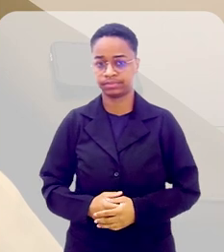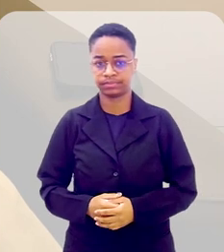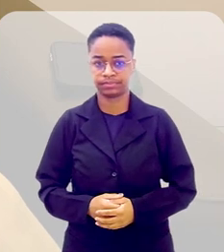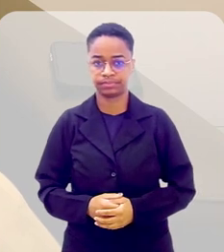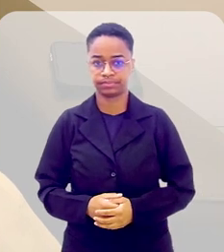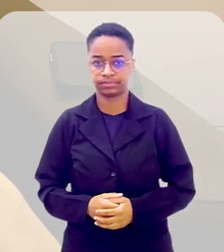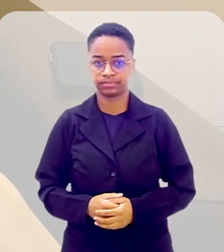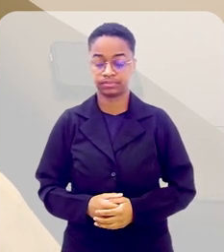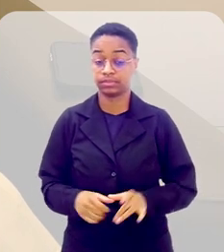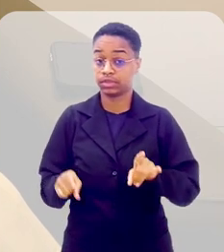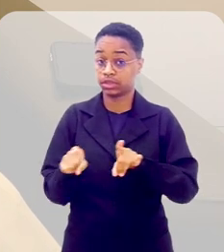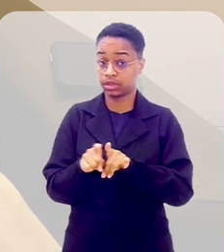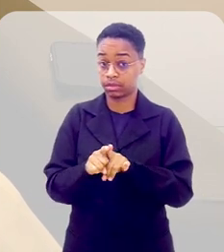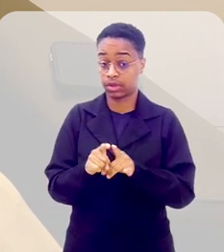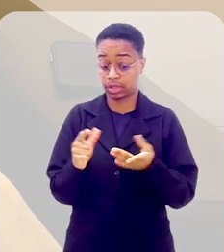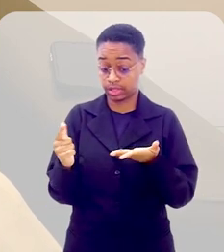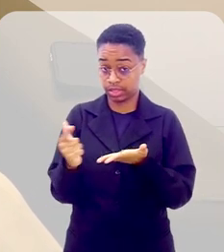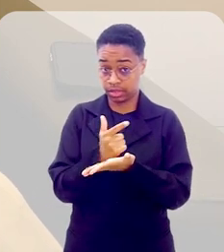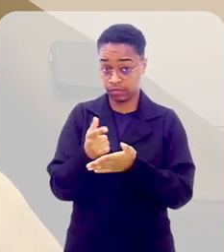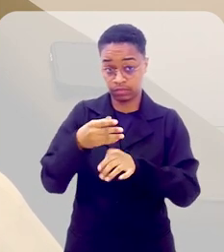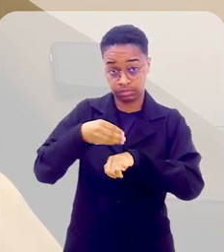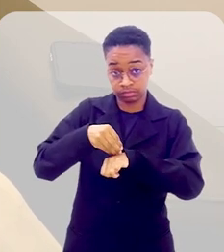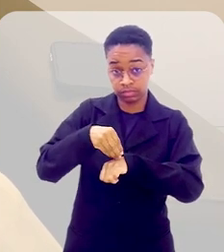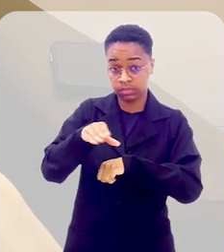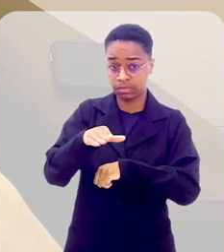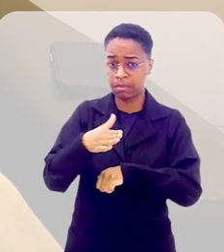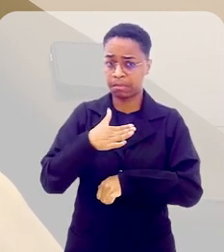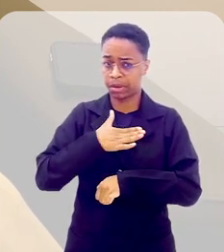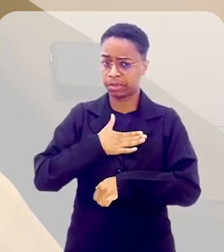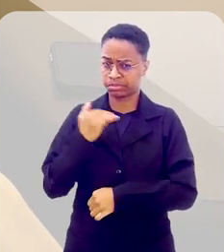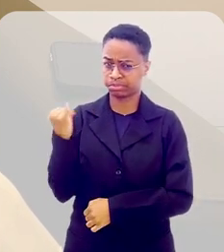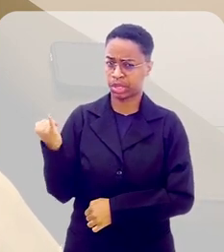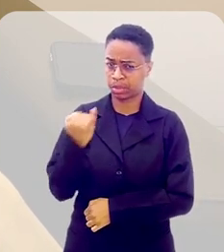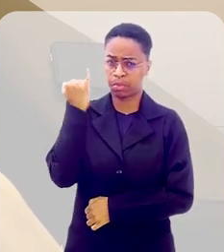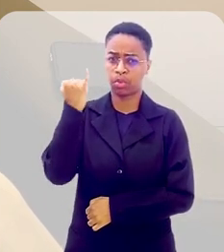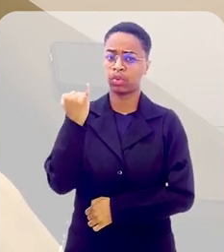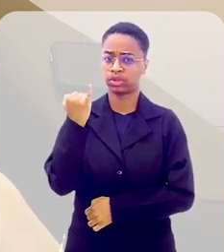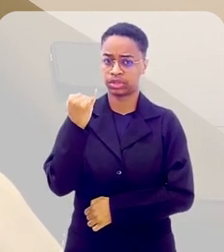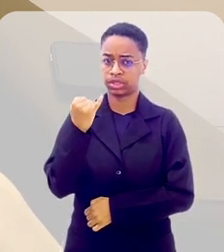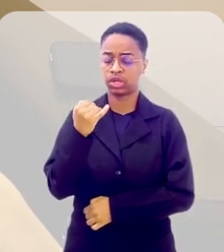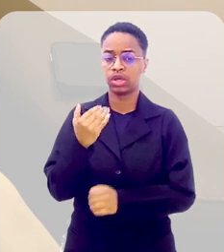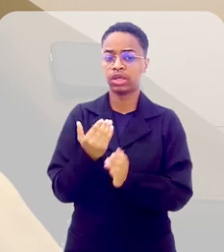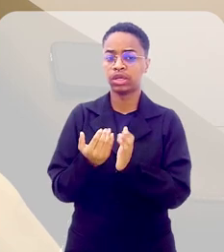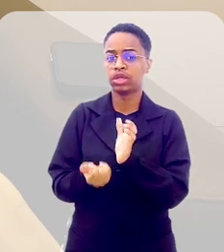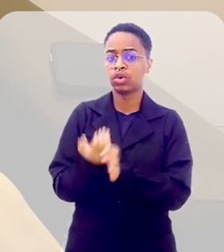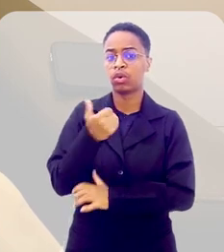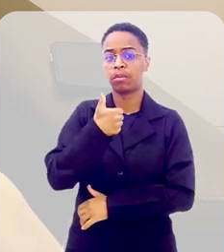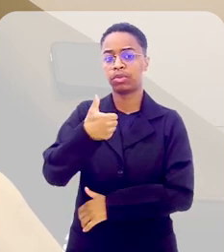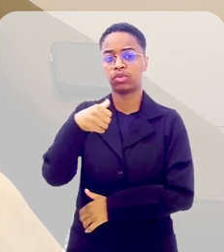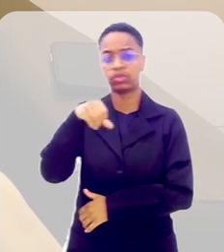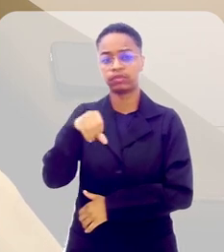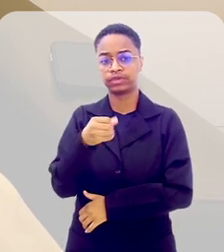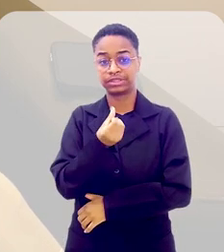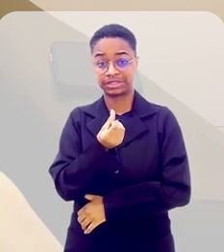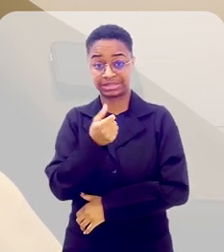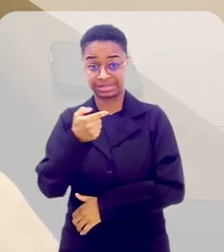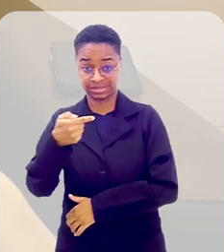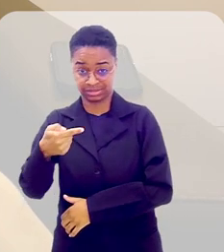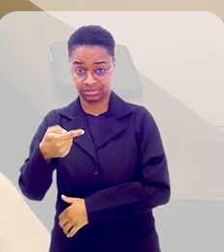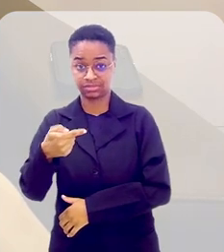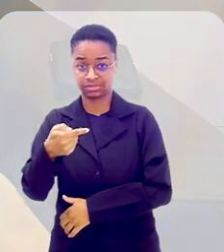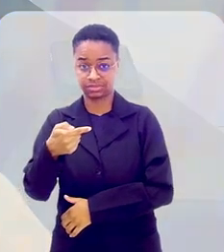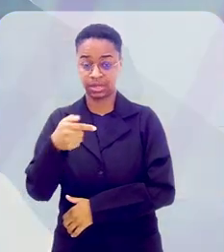artificial. e um livro para mim muito significativo, lançado em 1967,